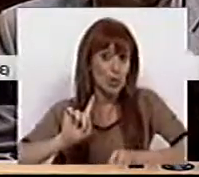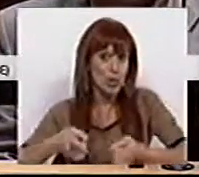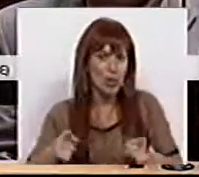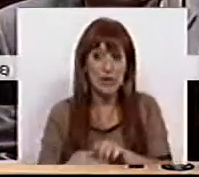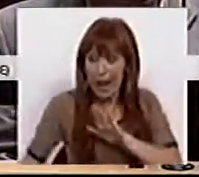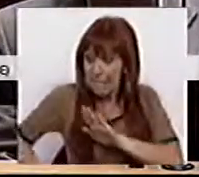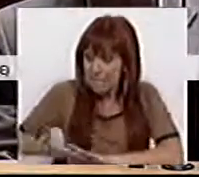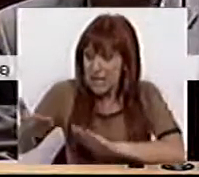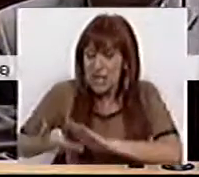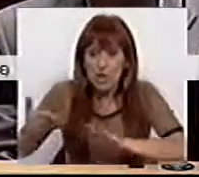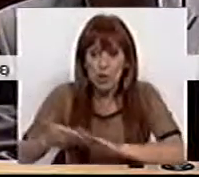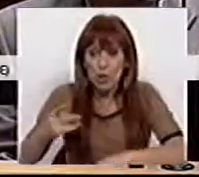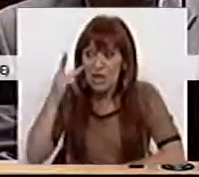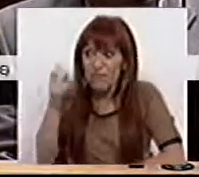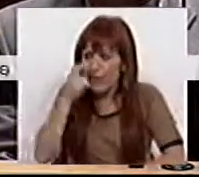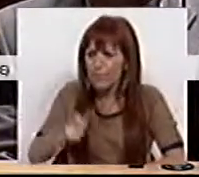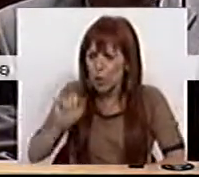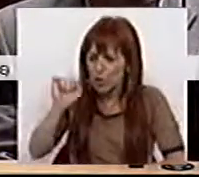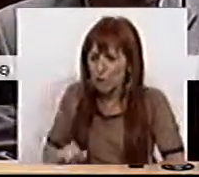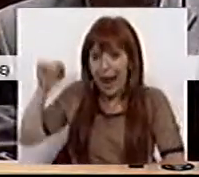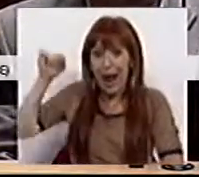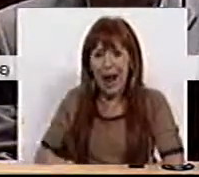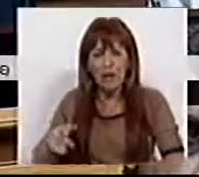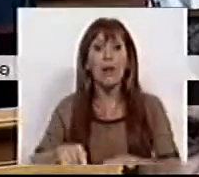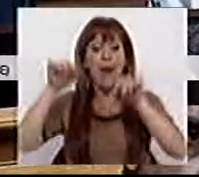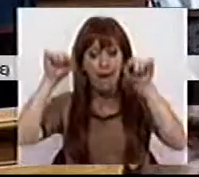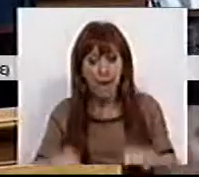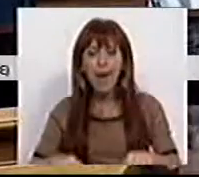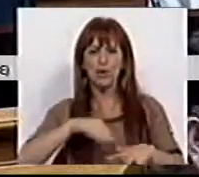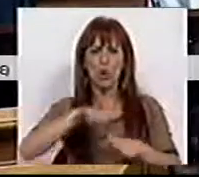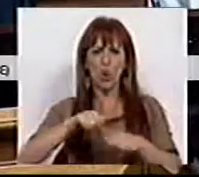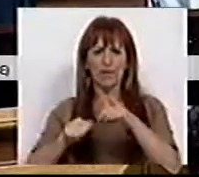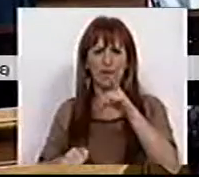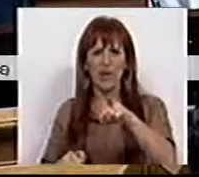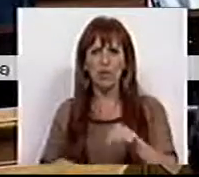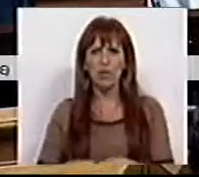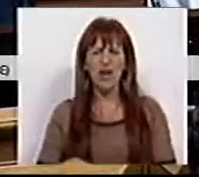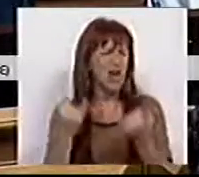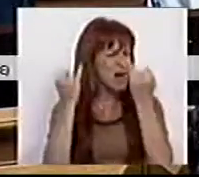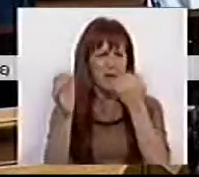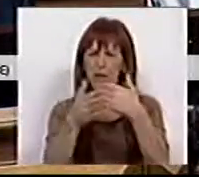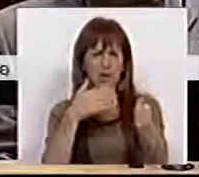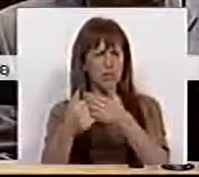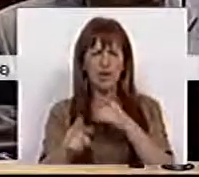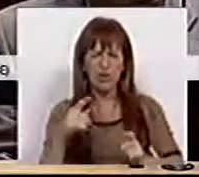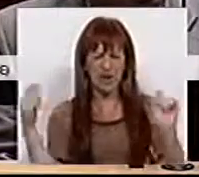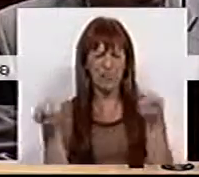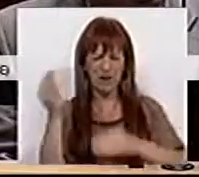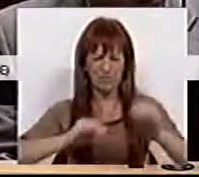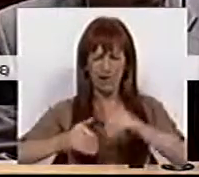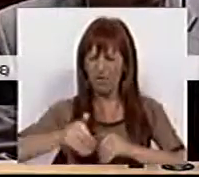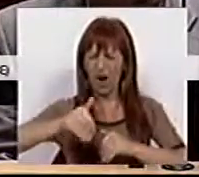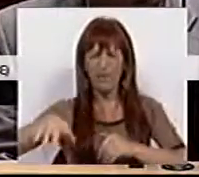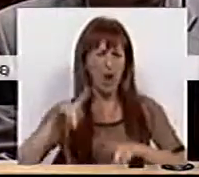é a emergência da vida das pessoas. Esse é que é o contexto, independentemente da campanha